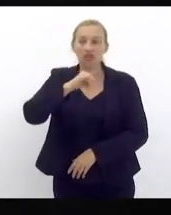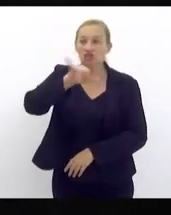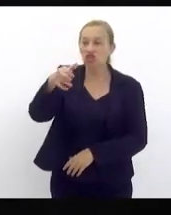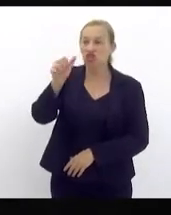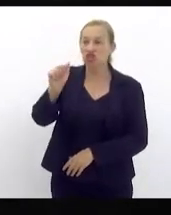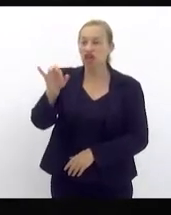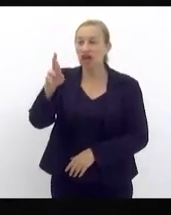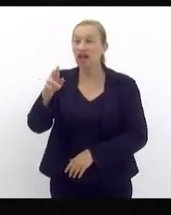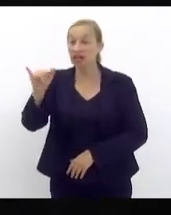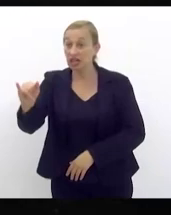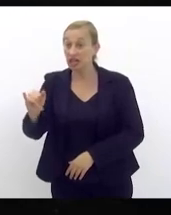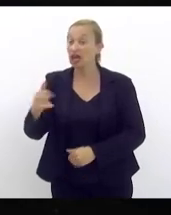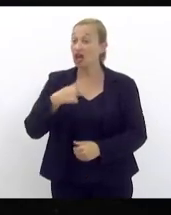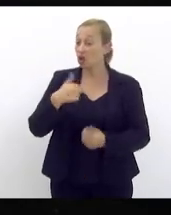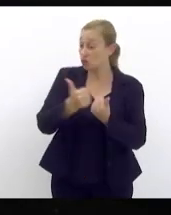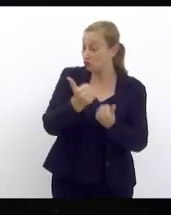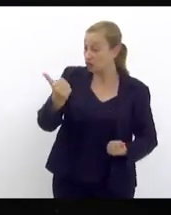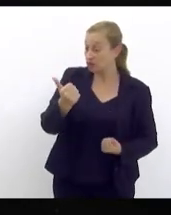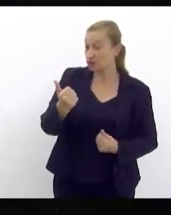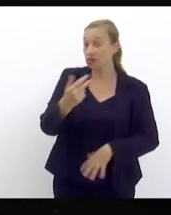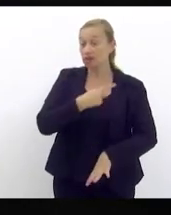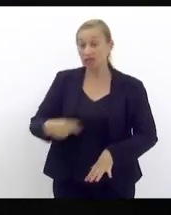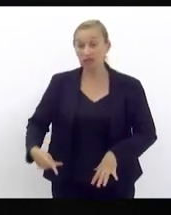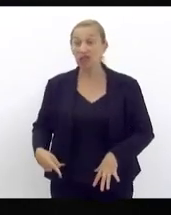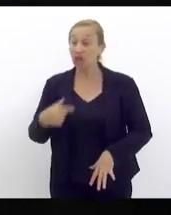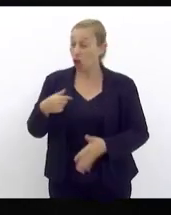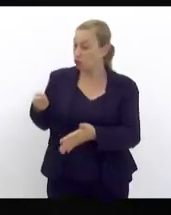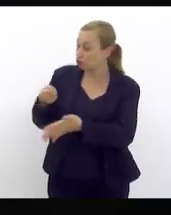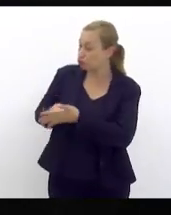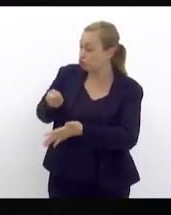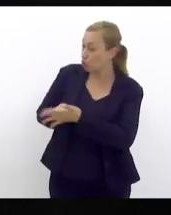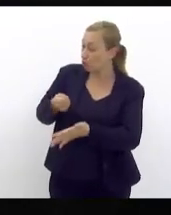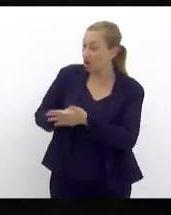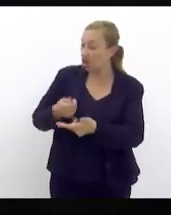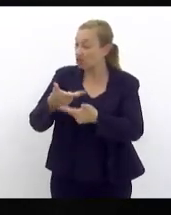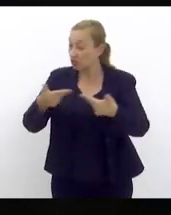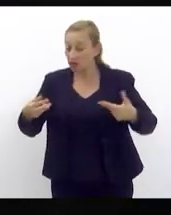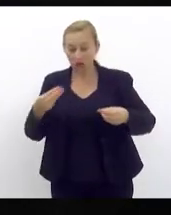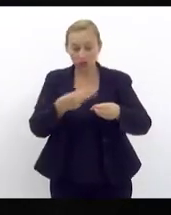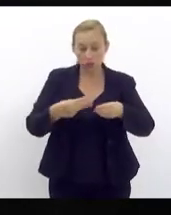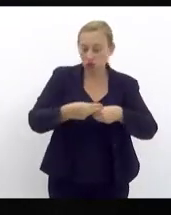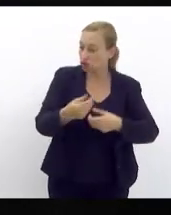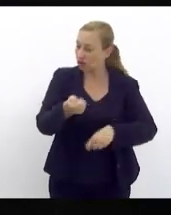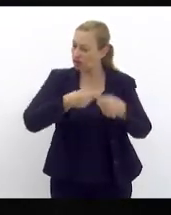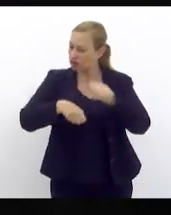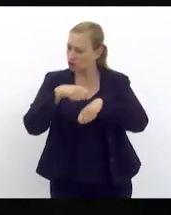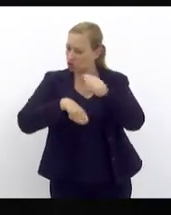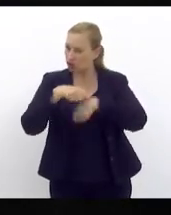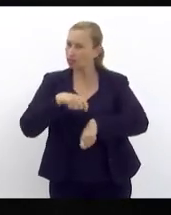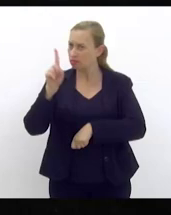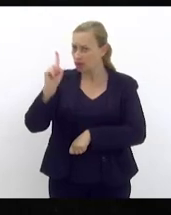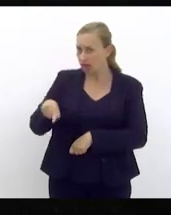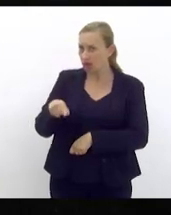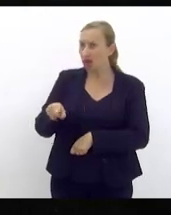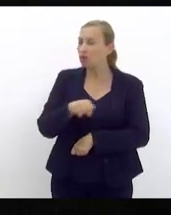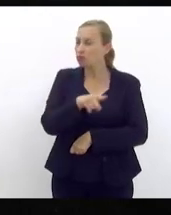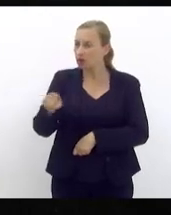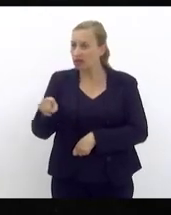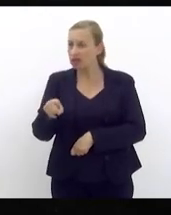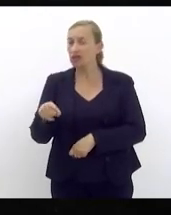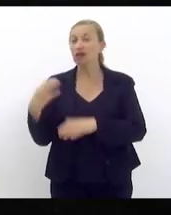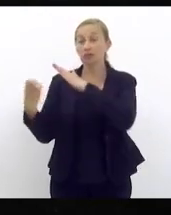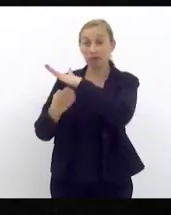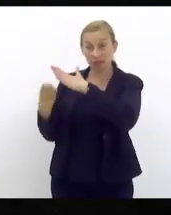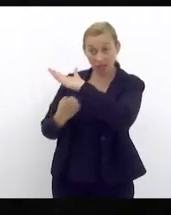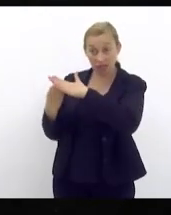mas eu estarei presente para poder cobrar porque são diversos municípios que são administrados né por essa concessão